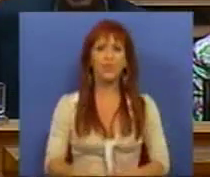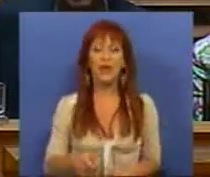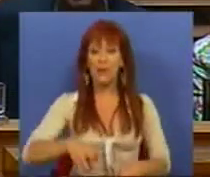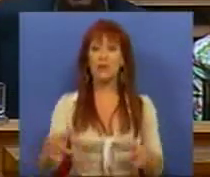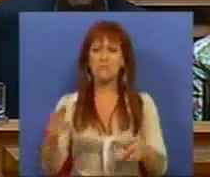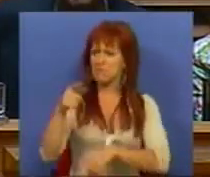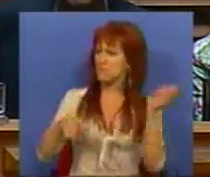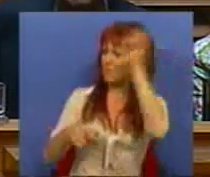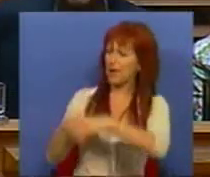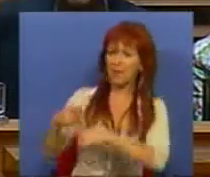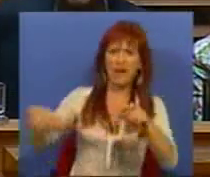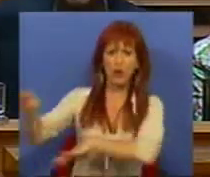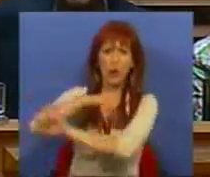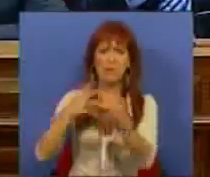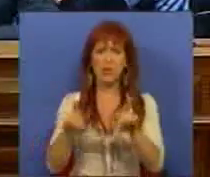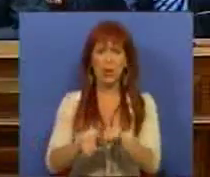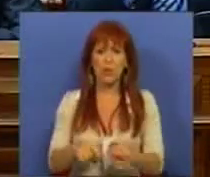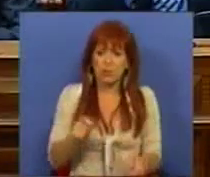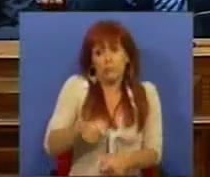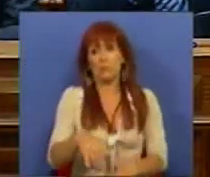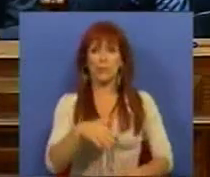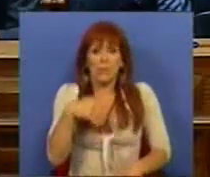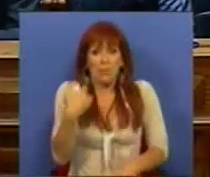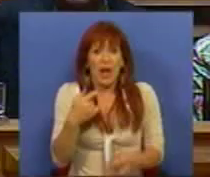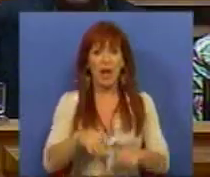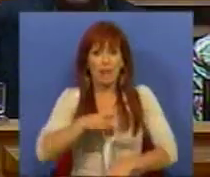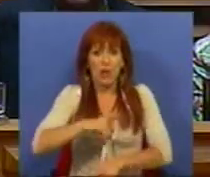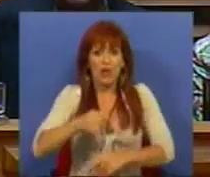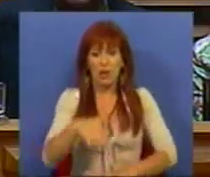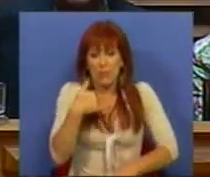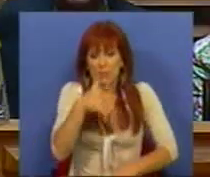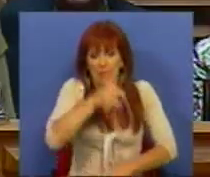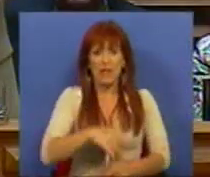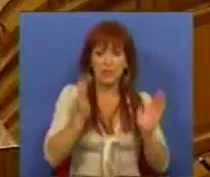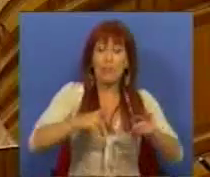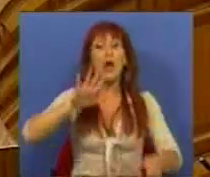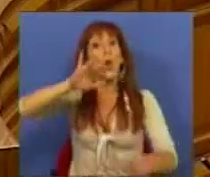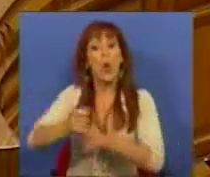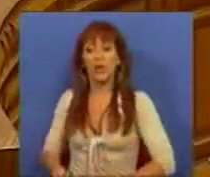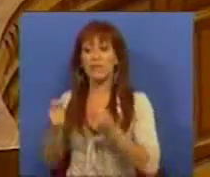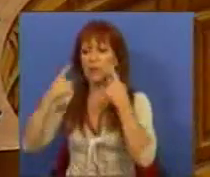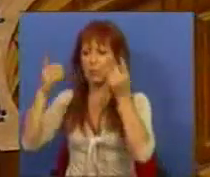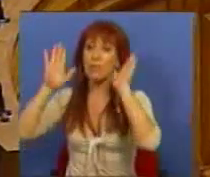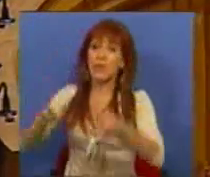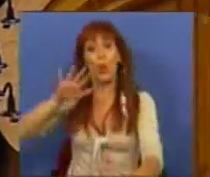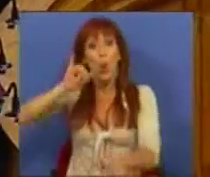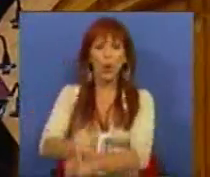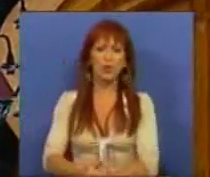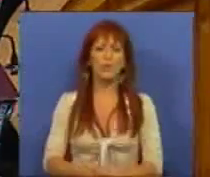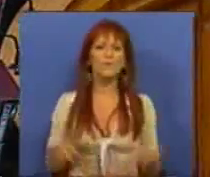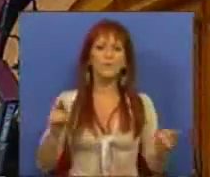europeia, mesmo que custe a Motengil. Lamento muito, não é preciso. Precisamos é de outro investimento público, de outro.